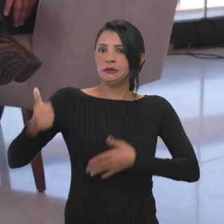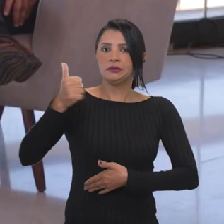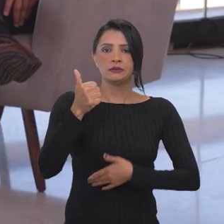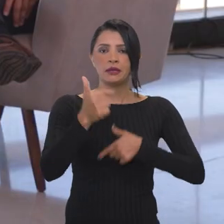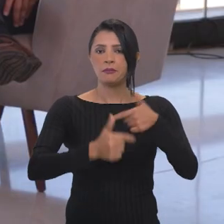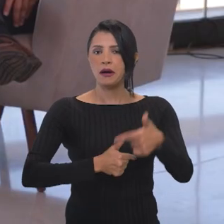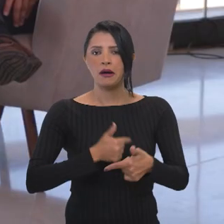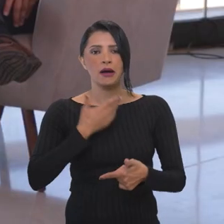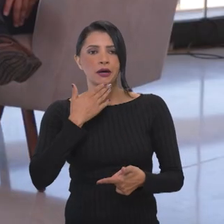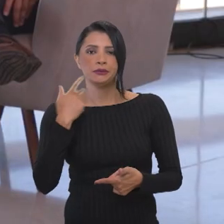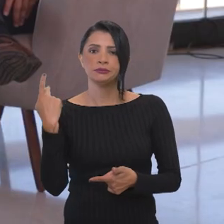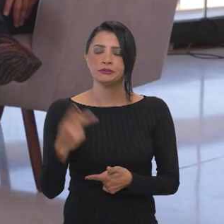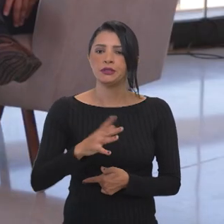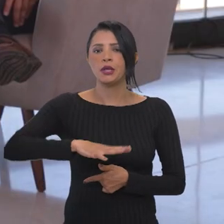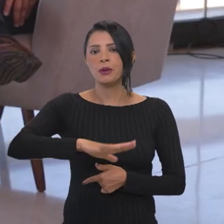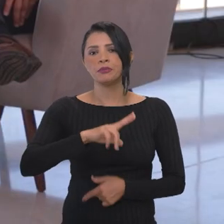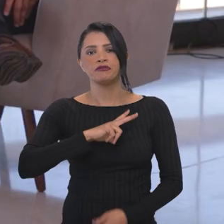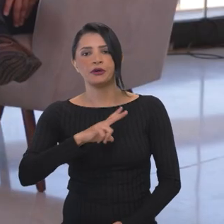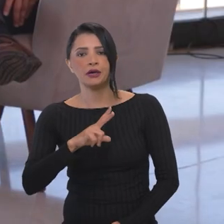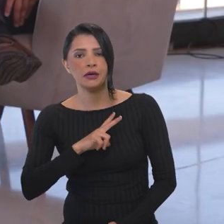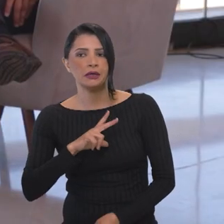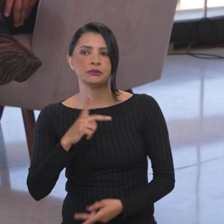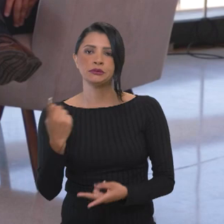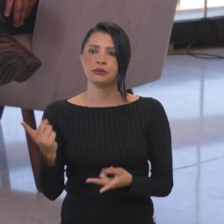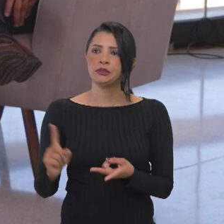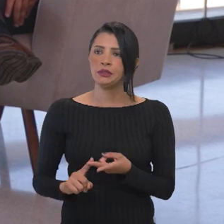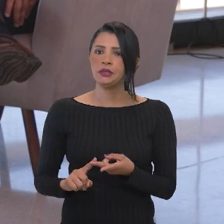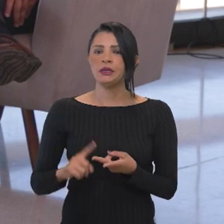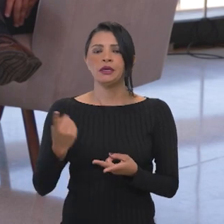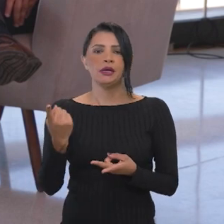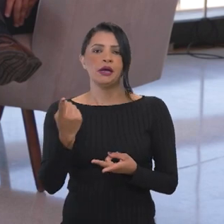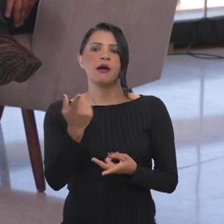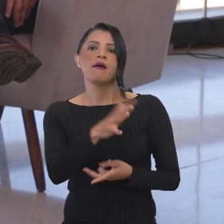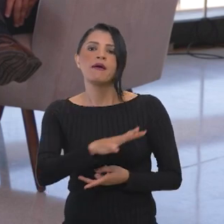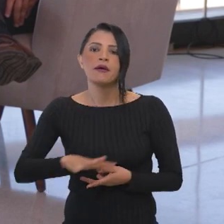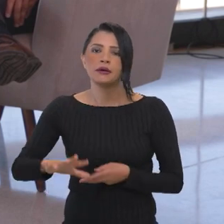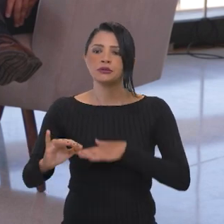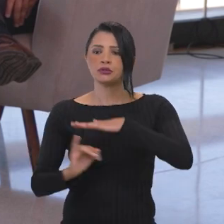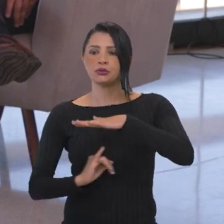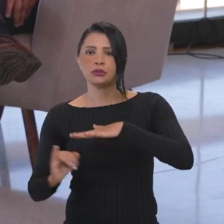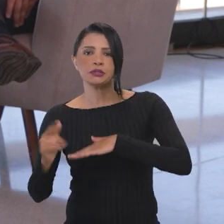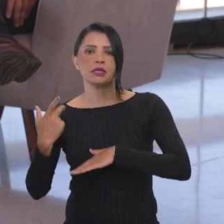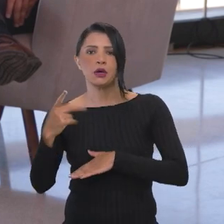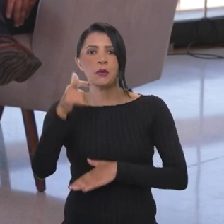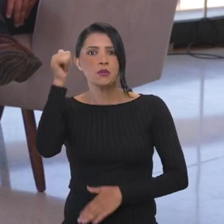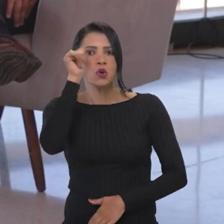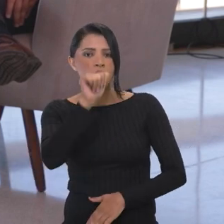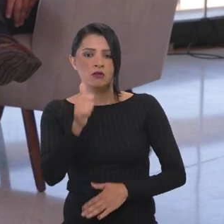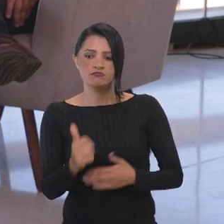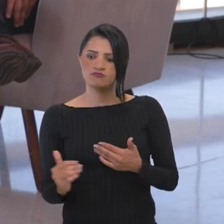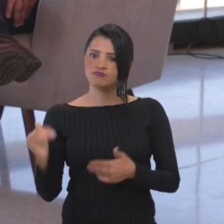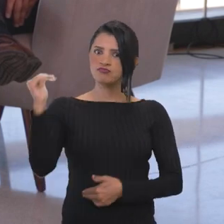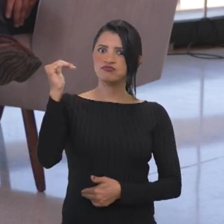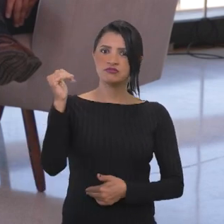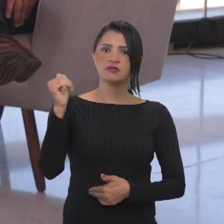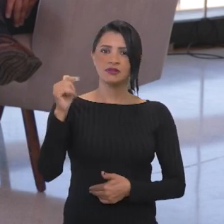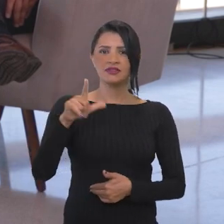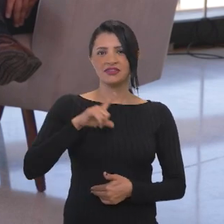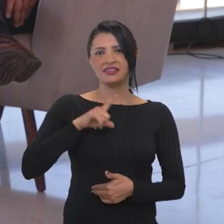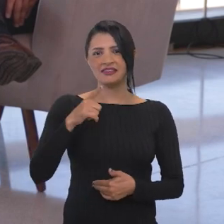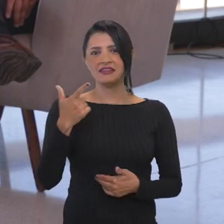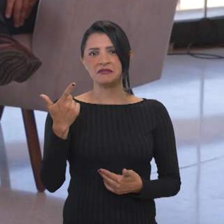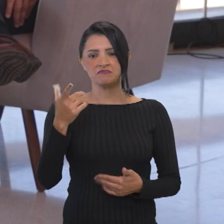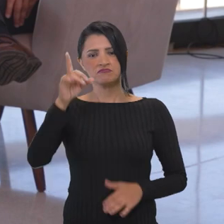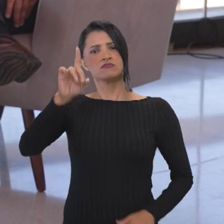em determinadas instituições, quando as mulheres alcançam um grau mais alto de direção, alguma coisa, elas sempre vão sofrer um pouco desse